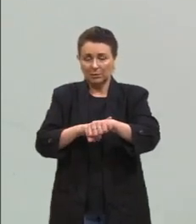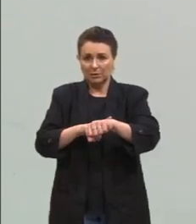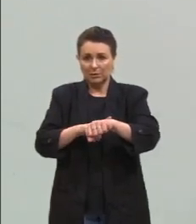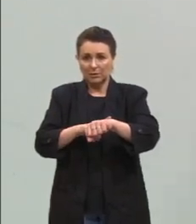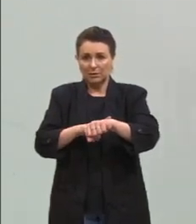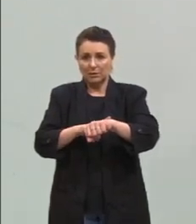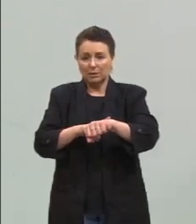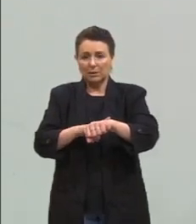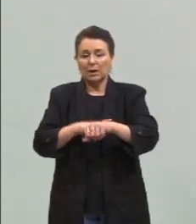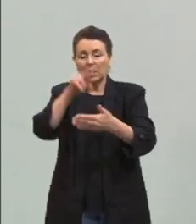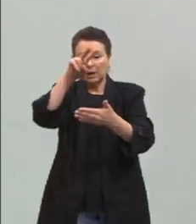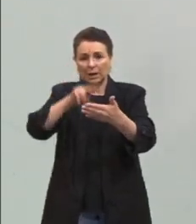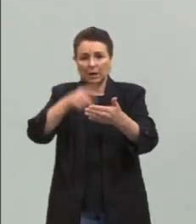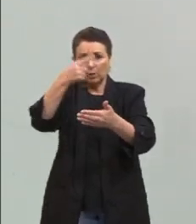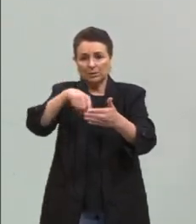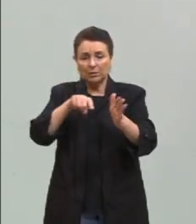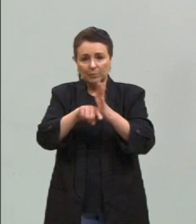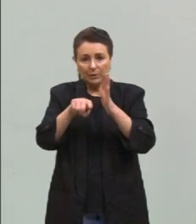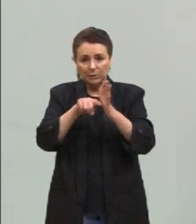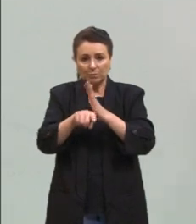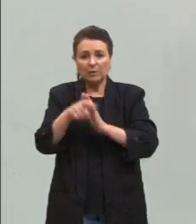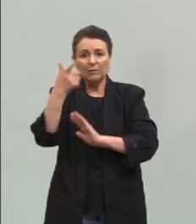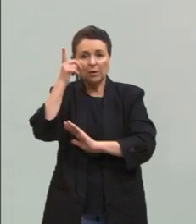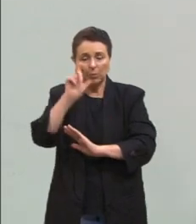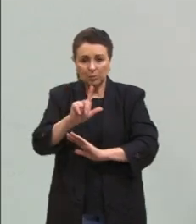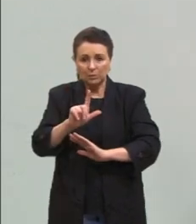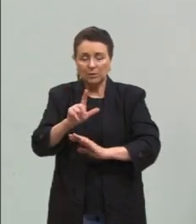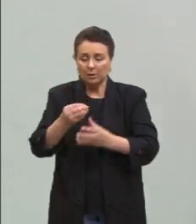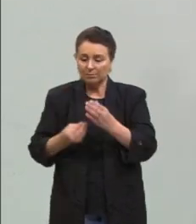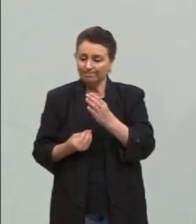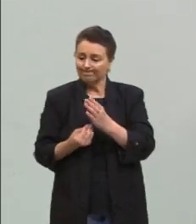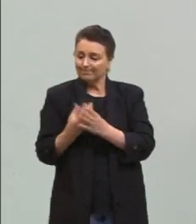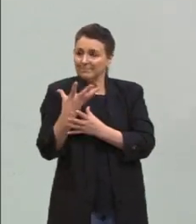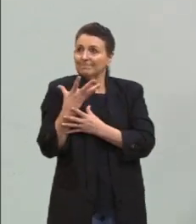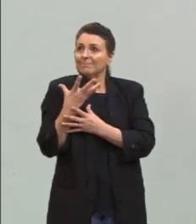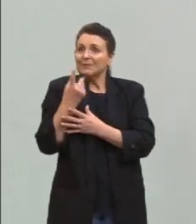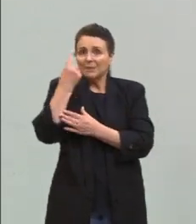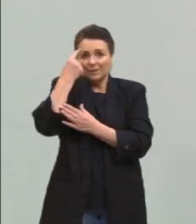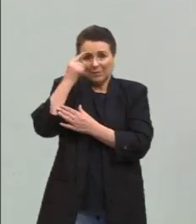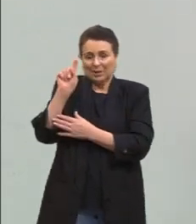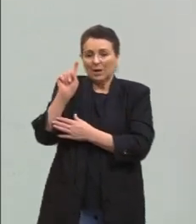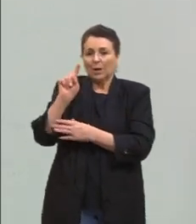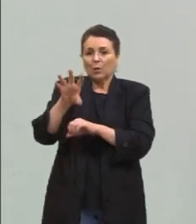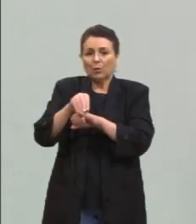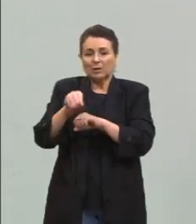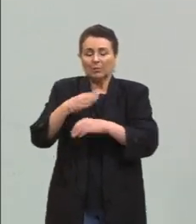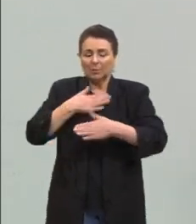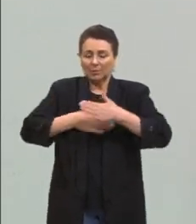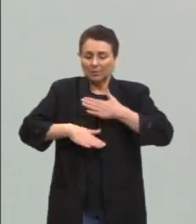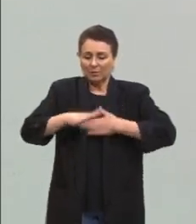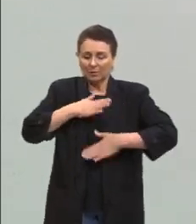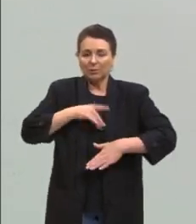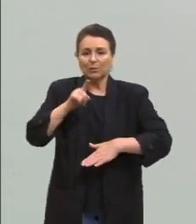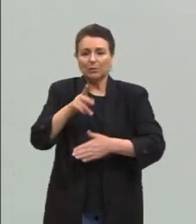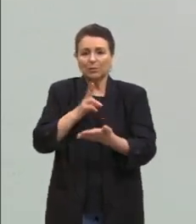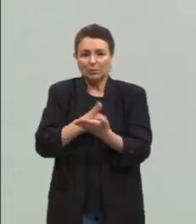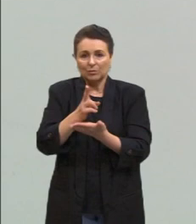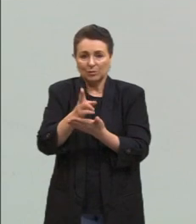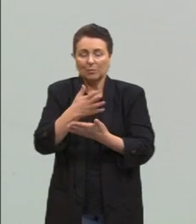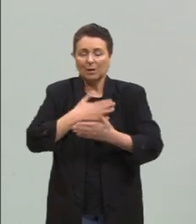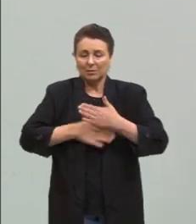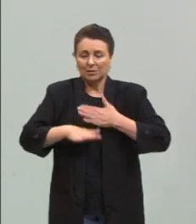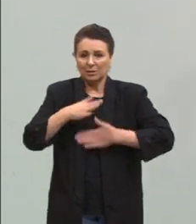e ler outras questões, vai conseguindo aflorar o teu conhecimento, você vai te acalmando, você vai se mantendo mais